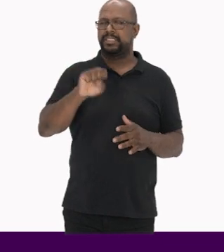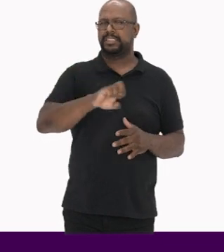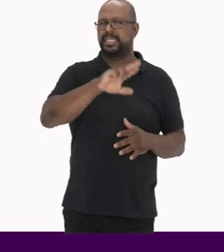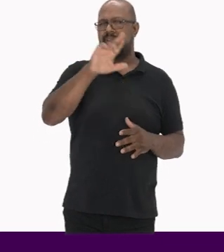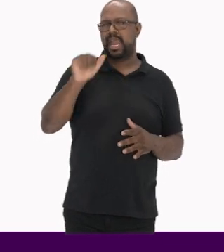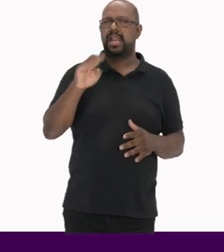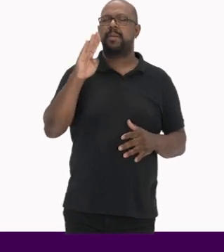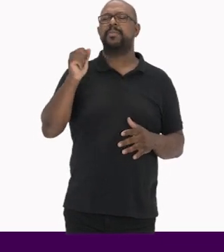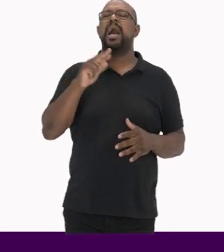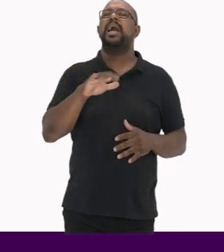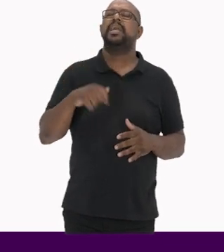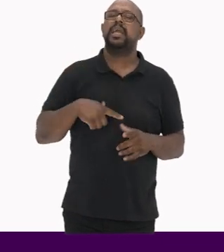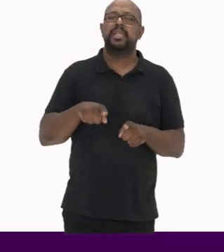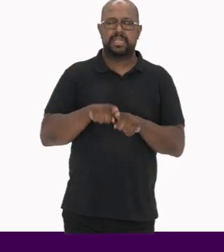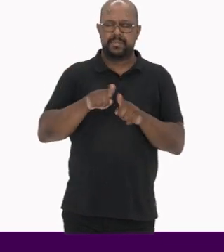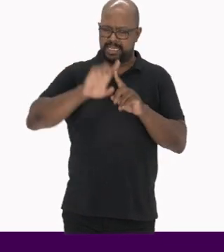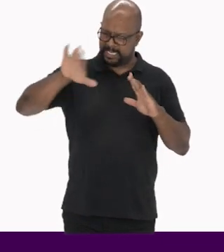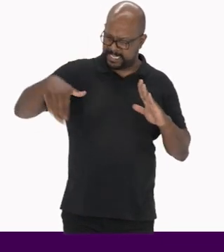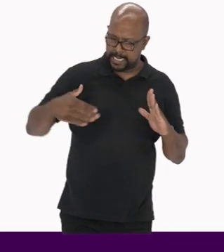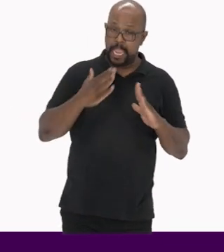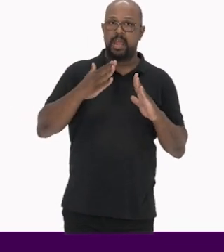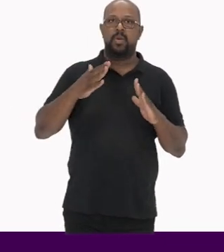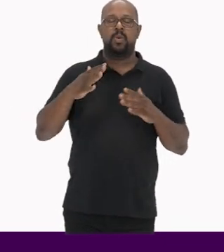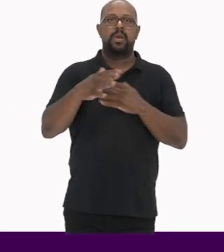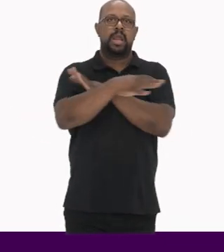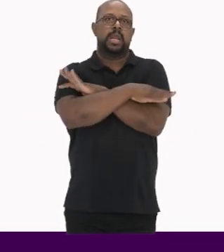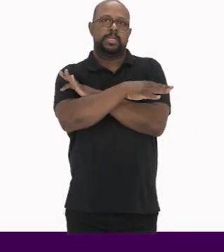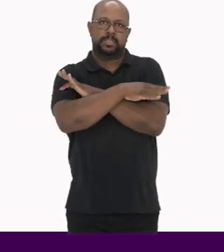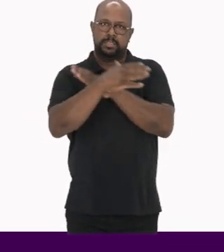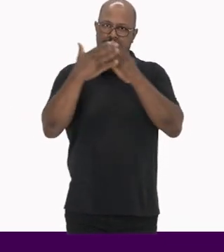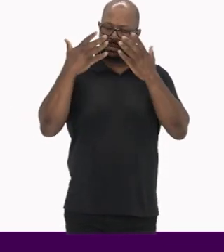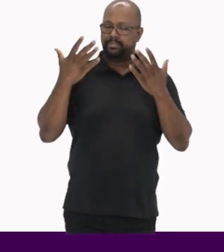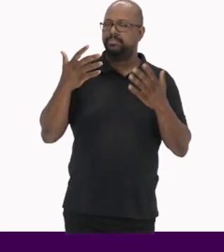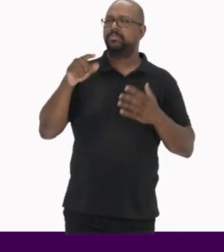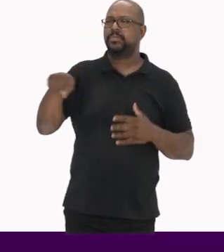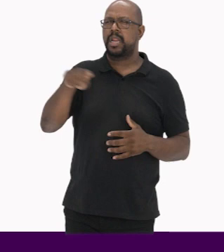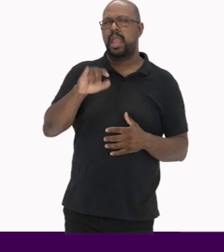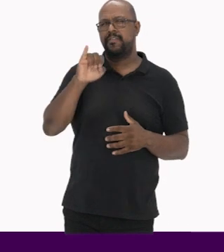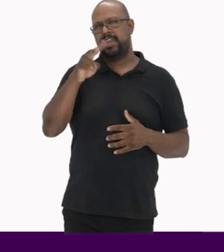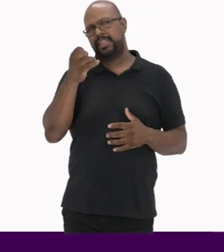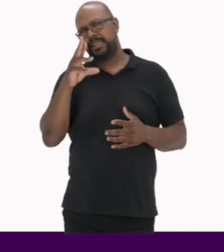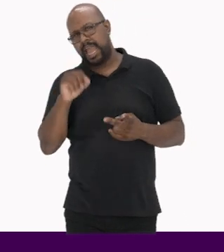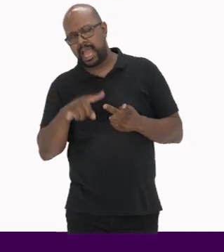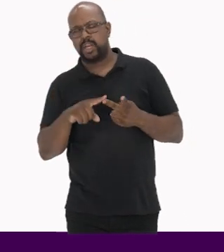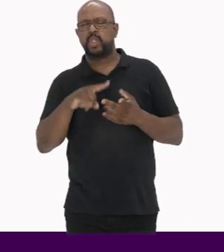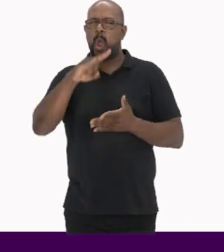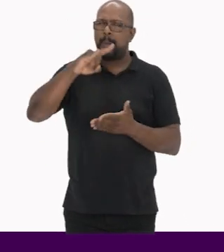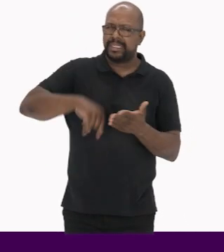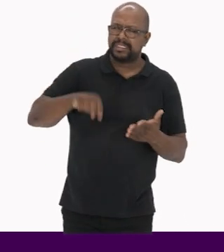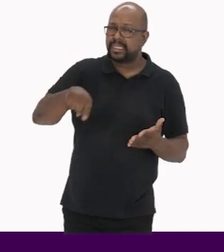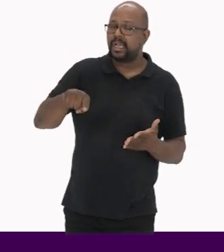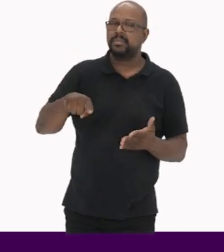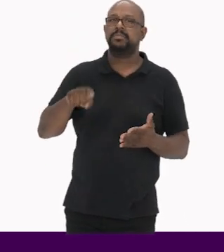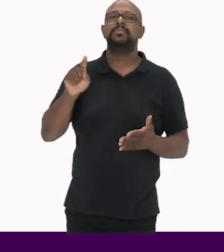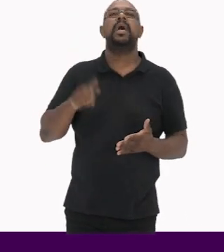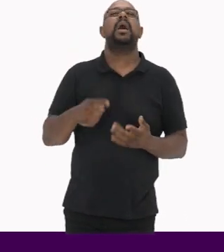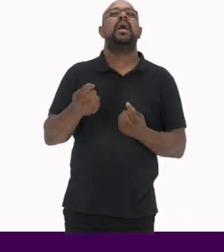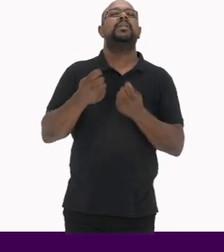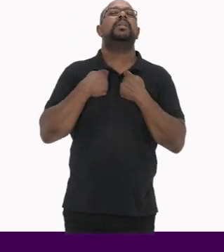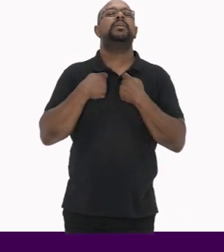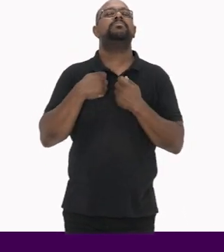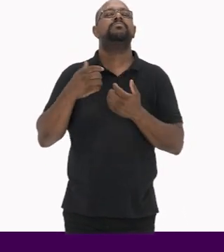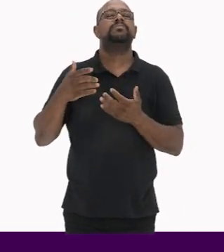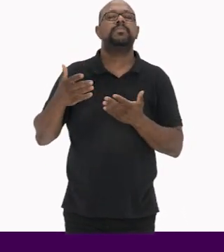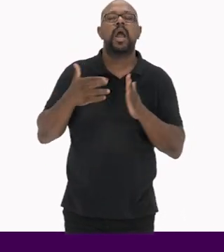Serra da Barriga E dos terreiros de Candomblé Neste período, o inventário e a documentação de bens culturais Passaram a ser uma das